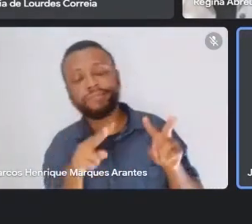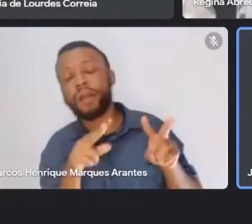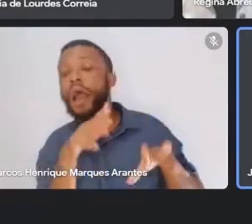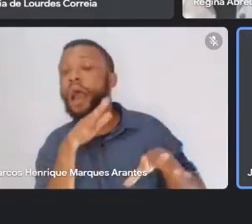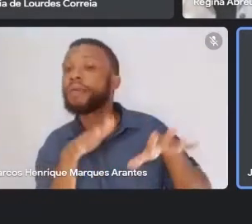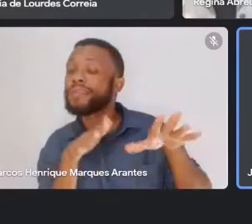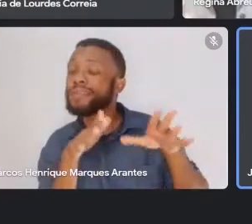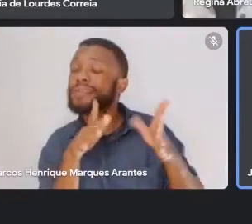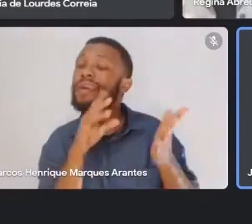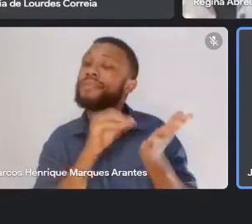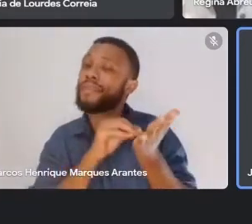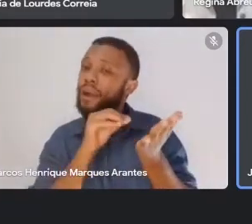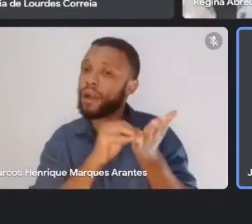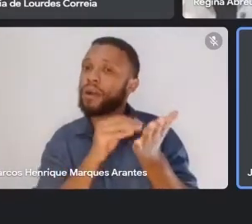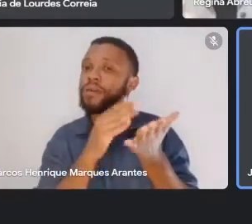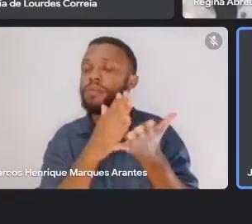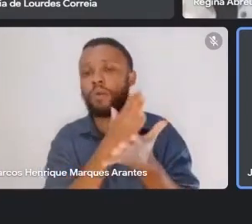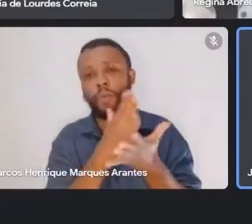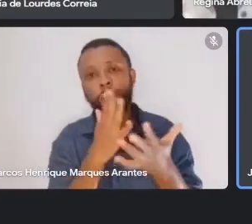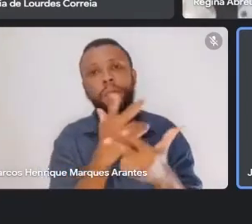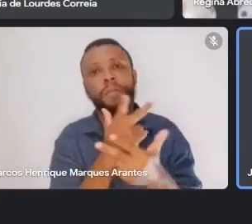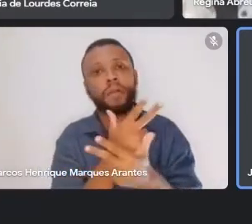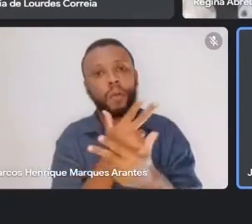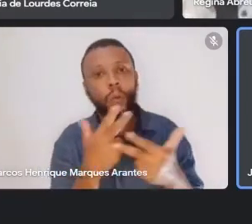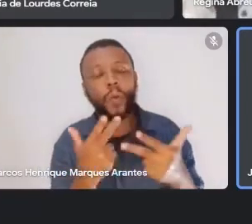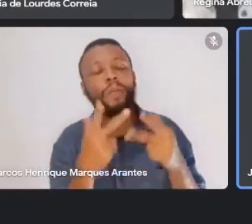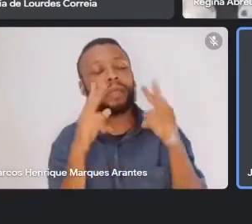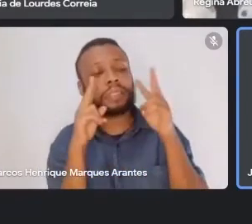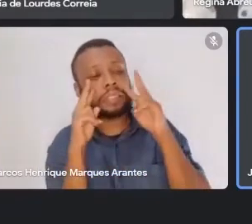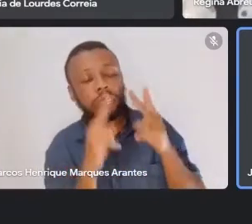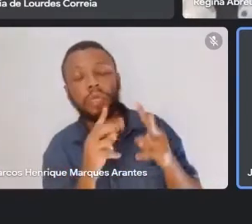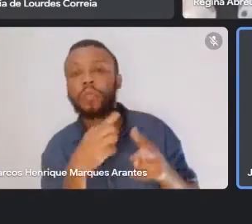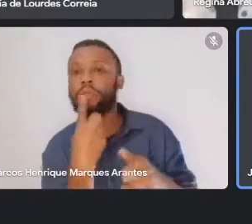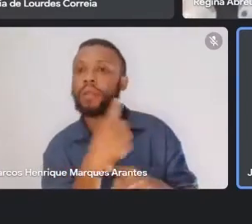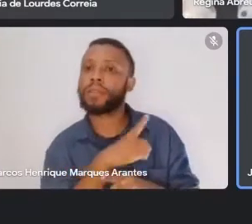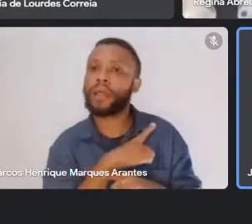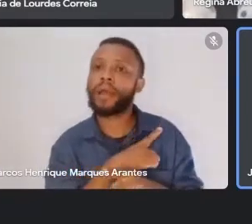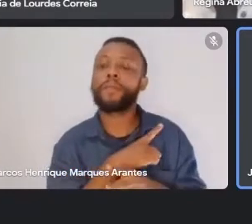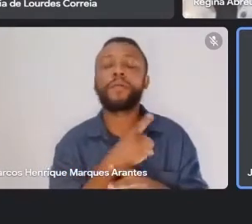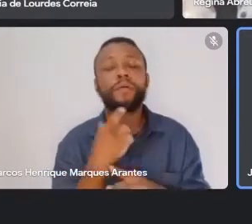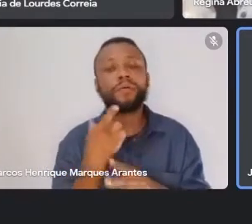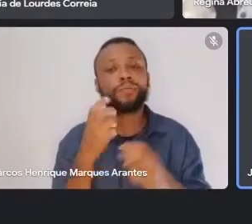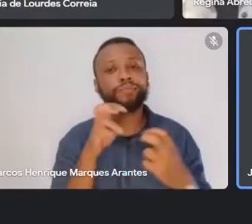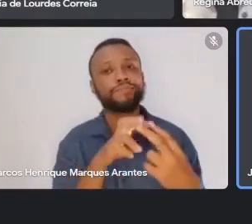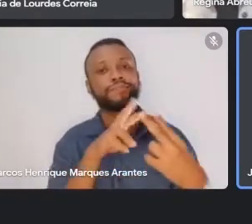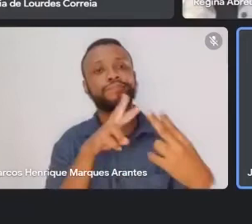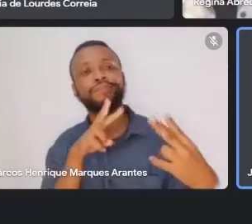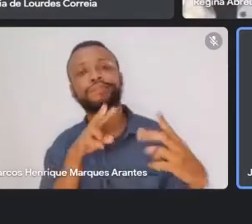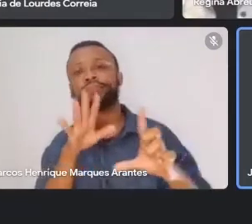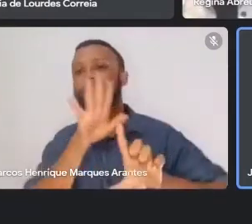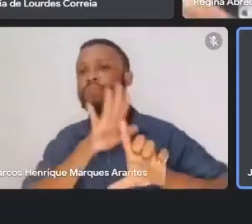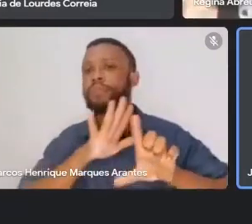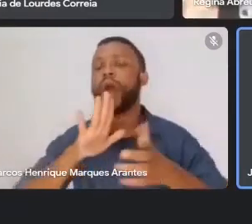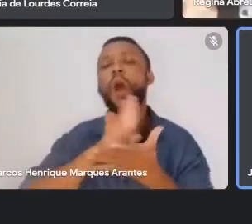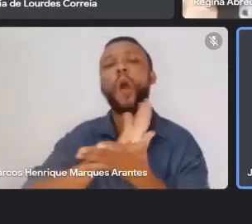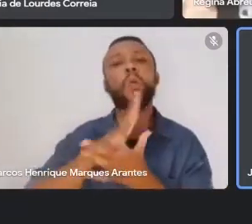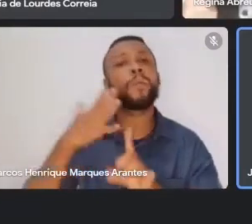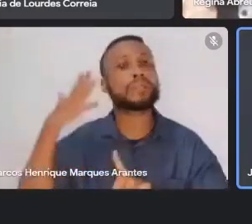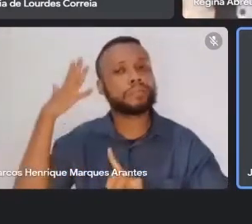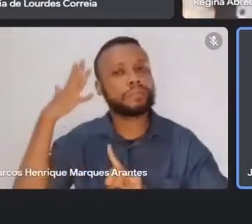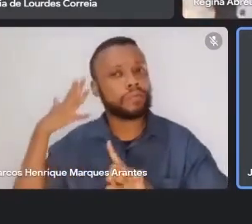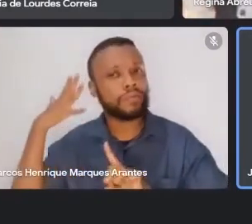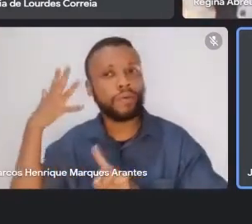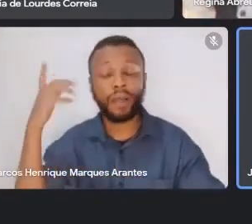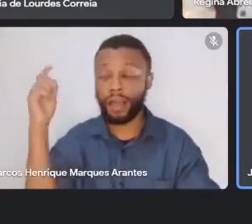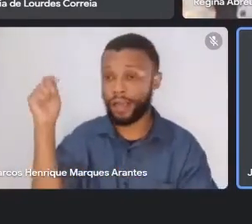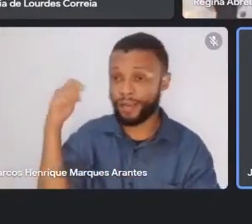A gente realiza, eventualmente, de tempos em tempos, alguns eventos. Eu me lembro que, na